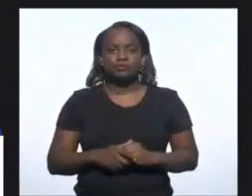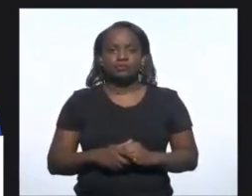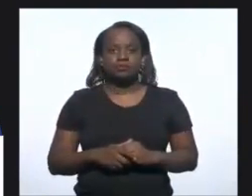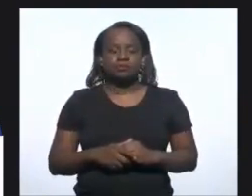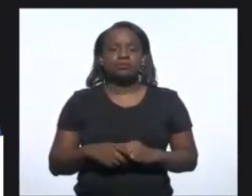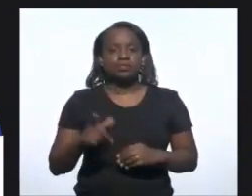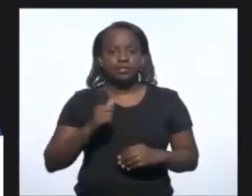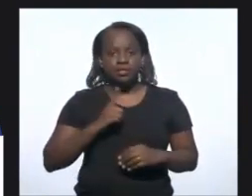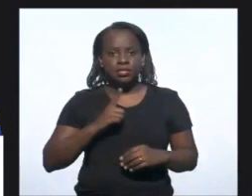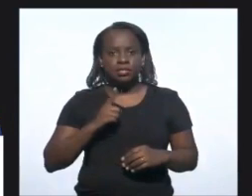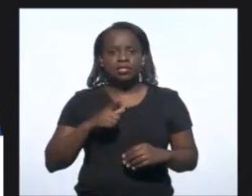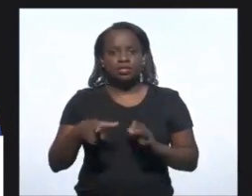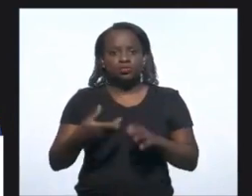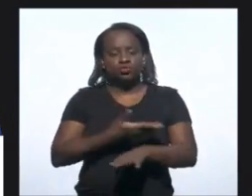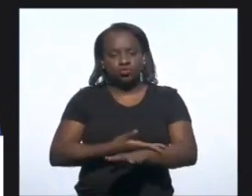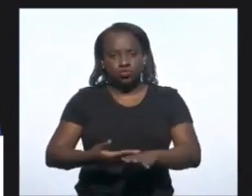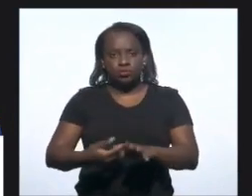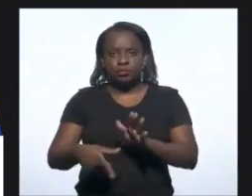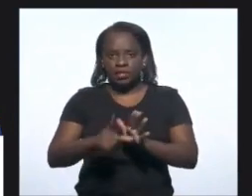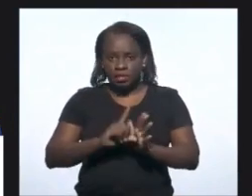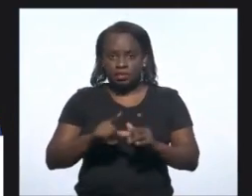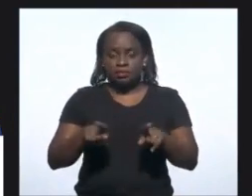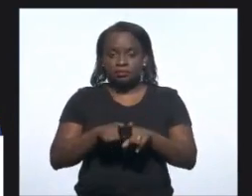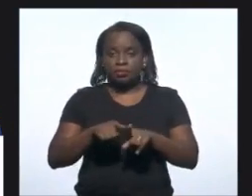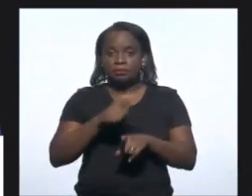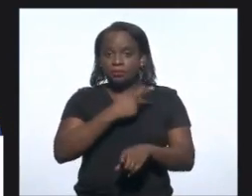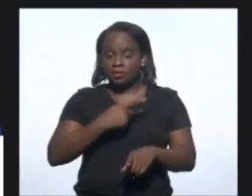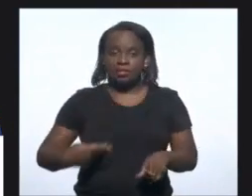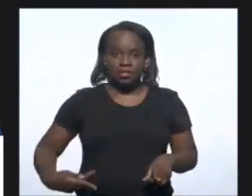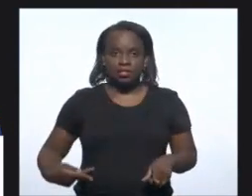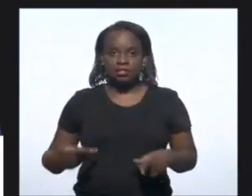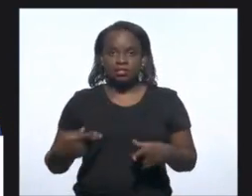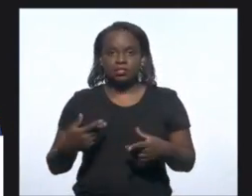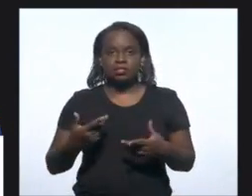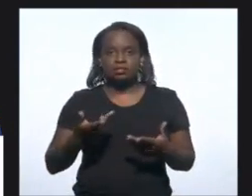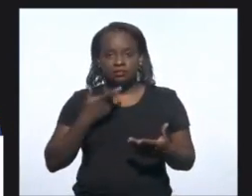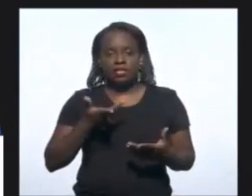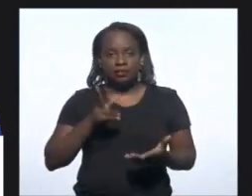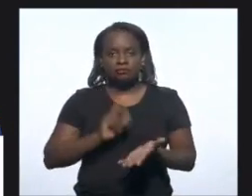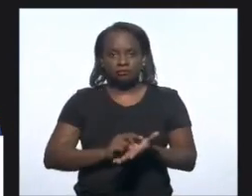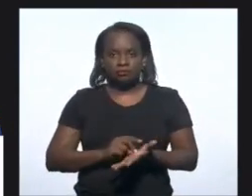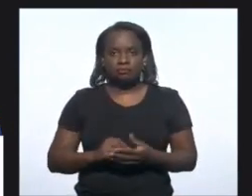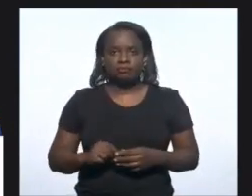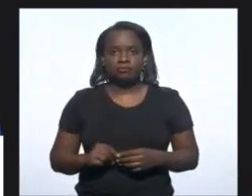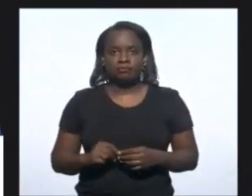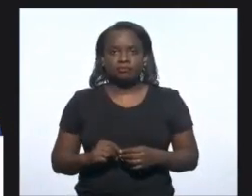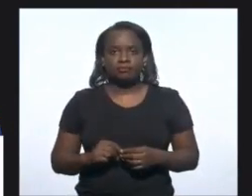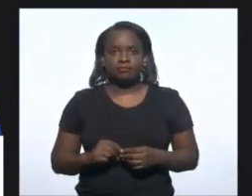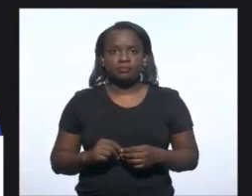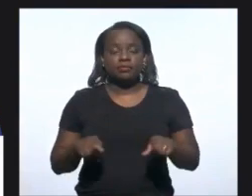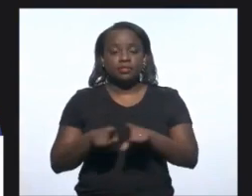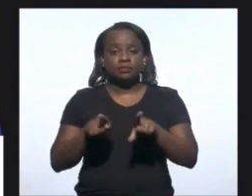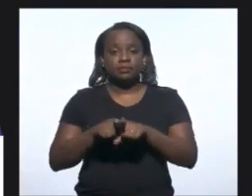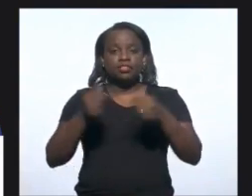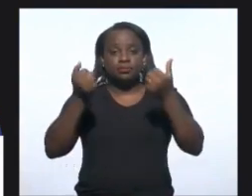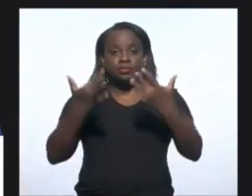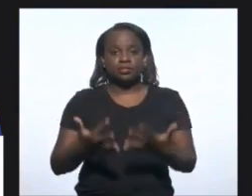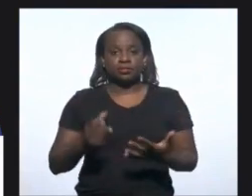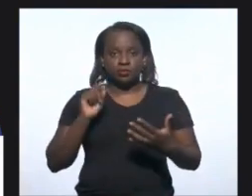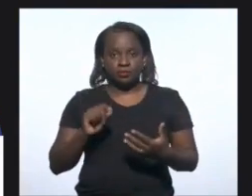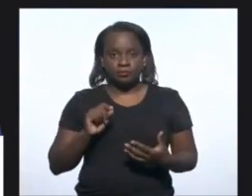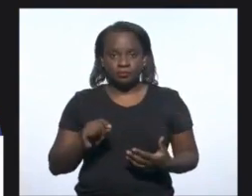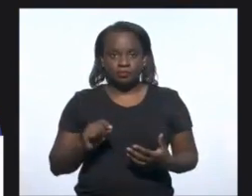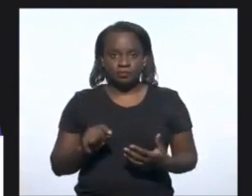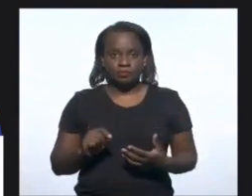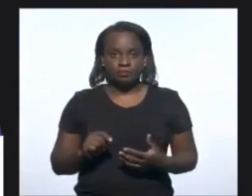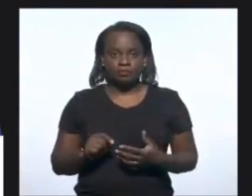tem essa prerrogativa e o presidente faz questão de estrelar ela mais. dizer também, senhor presidente, que